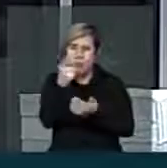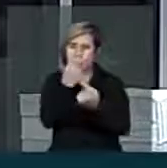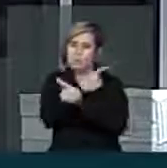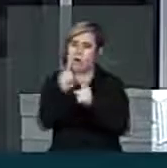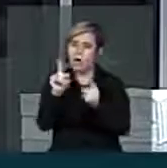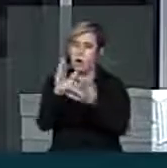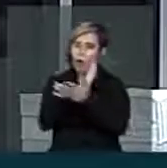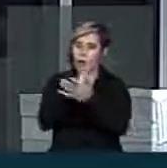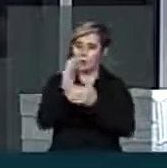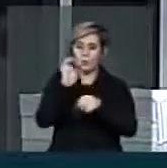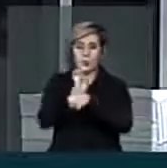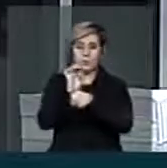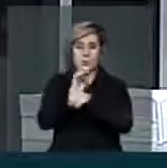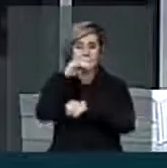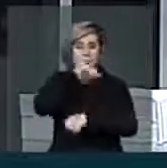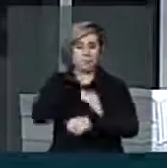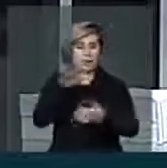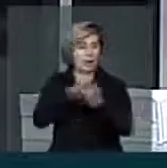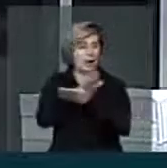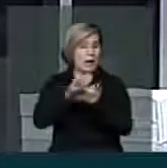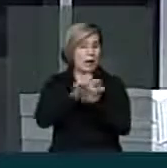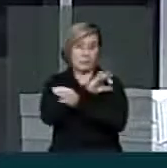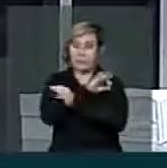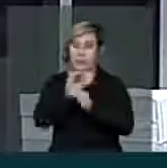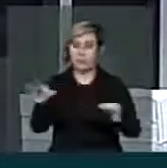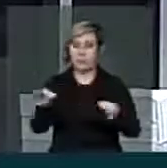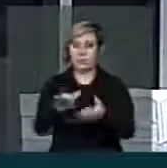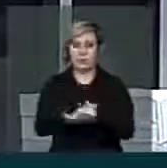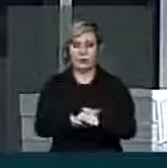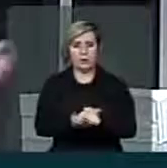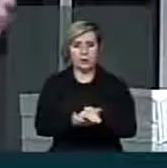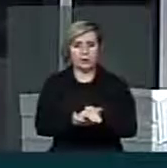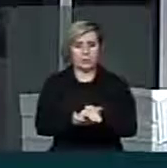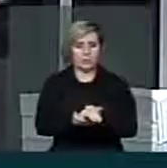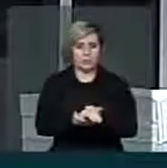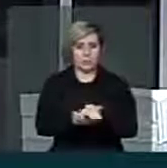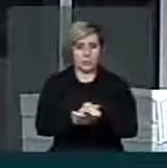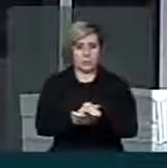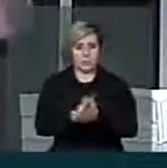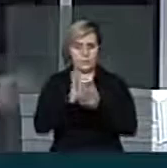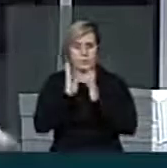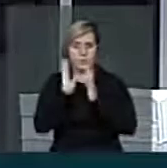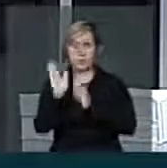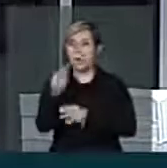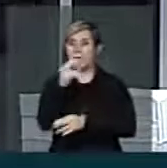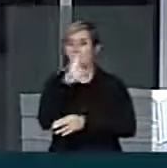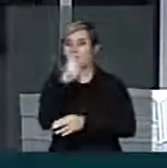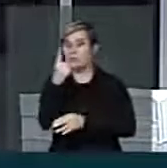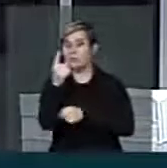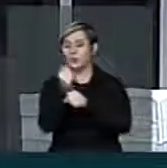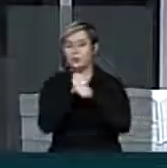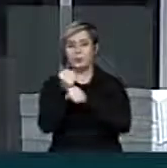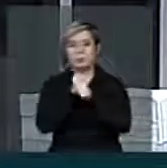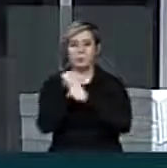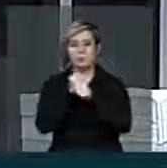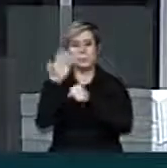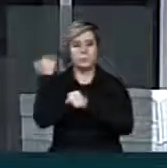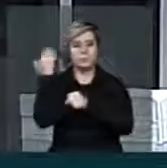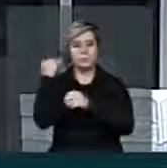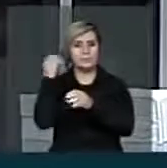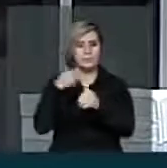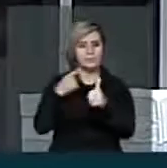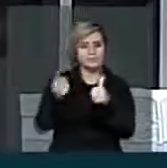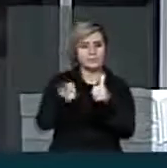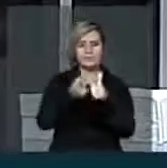outros estados, não existe sequer o piso nacional dos radialistas. E lá já se vão 21 anos, desde aquela primeira